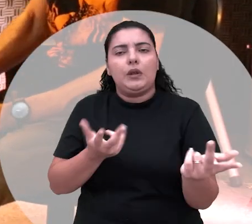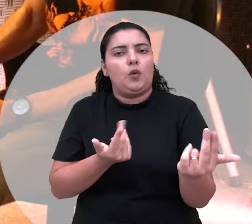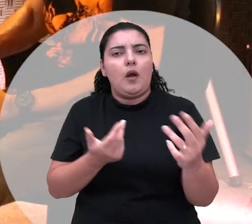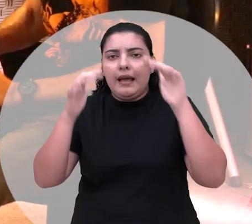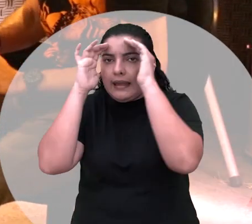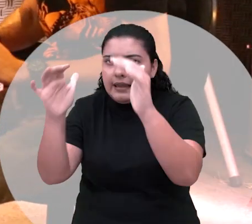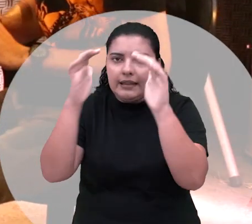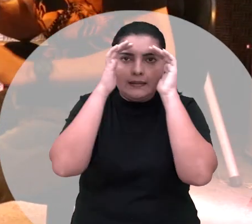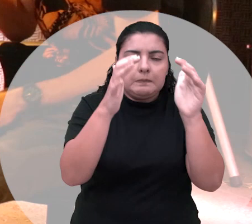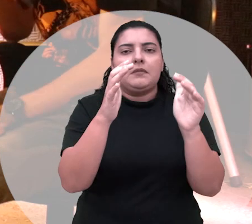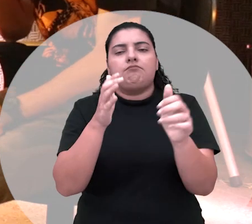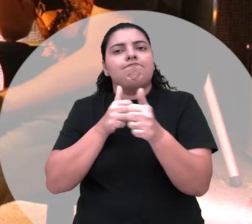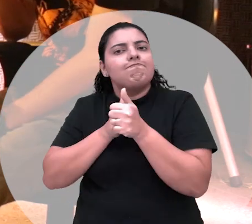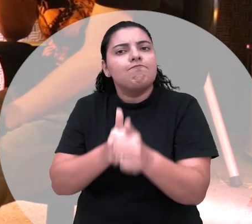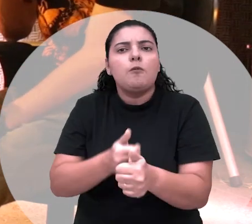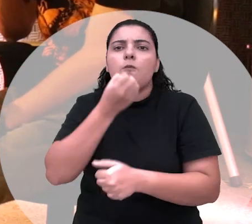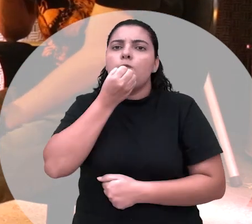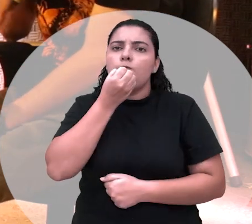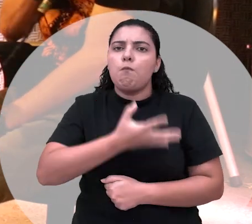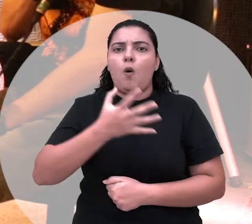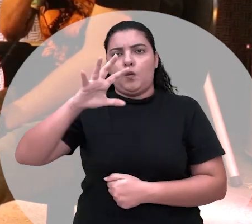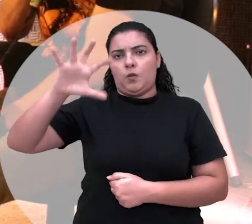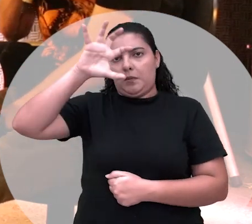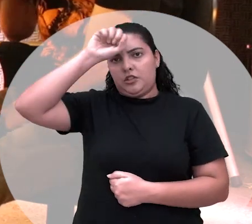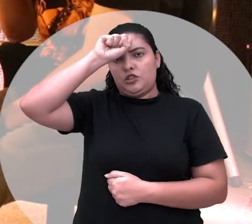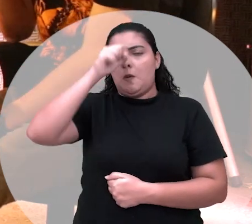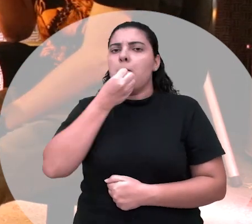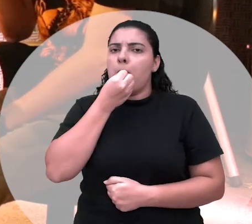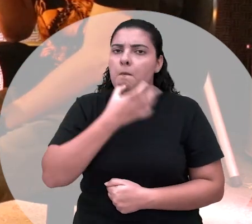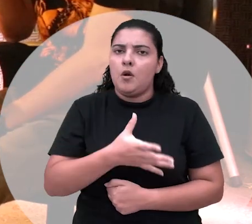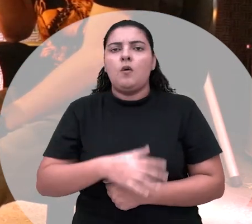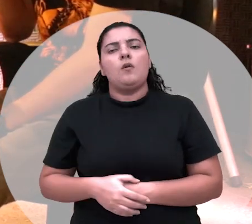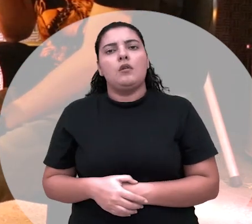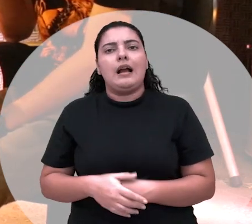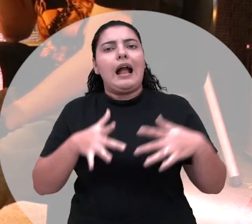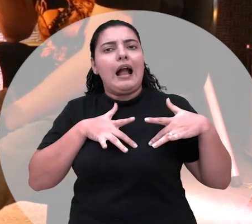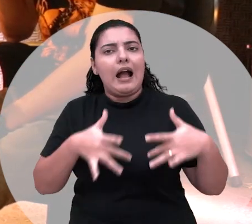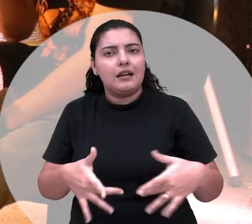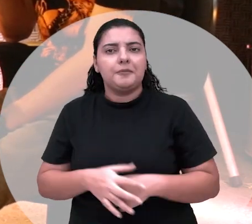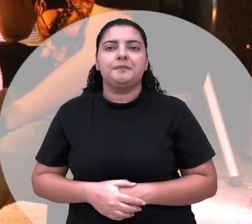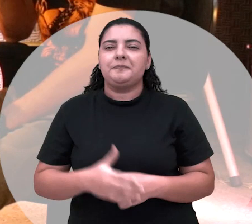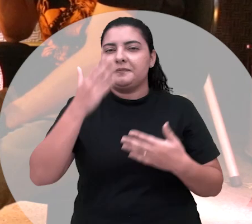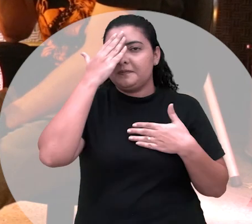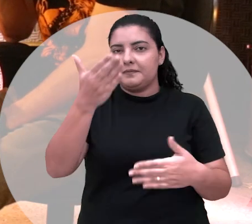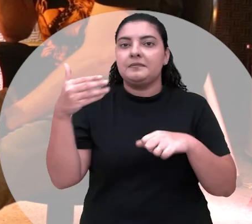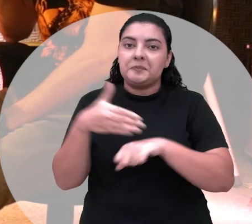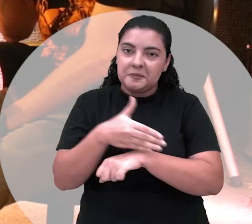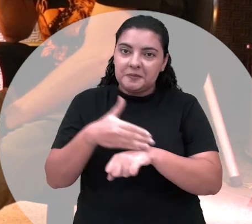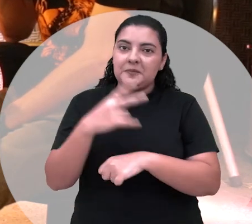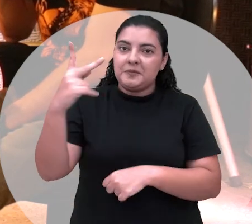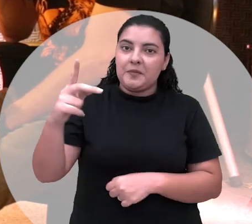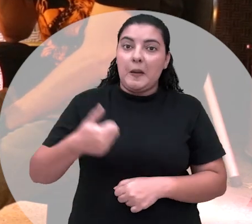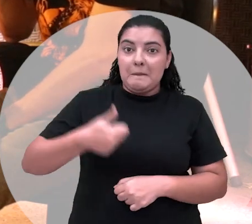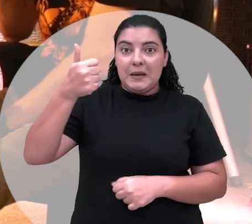ter uma boa índole ser um bom bandista praticar a caridade a gente agradece a participação ilustre da senhora